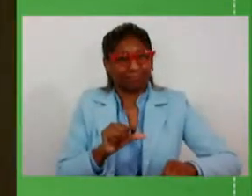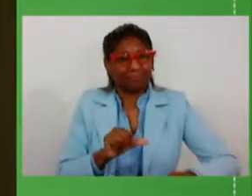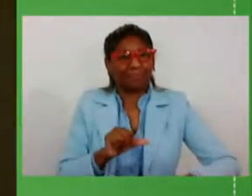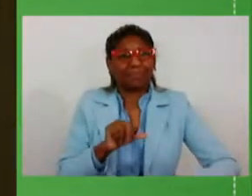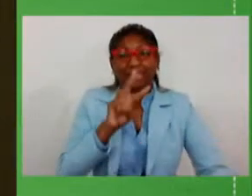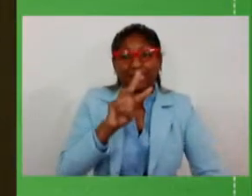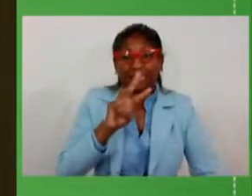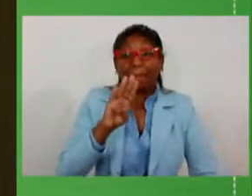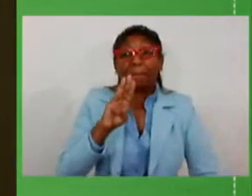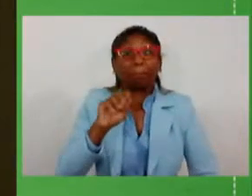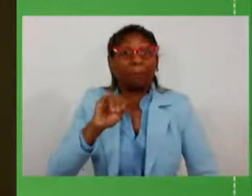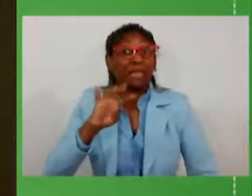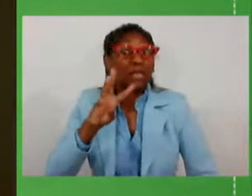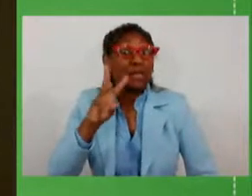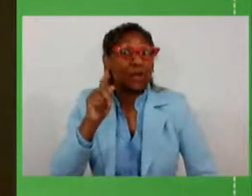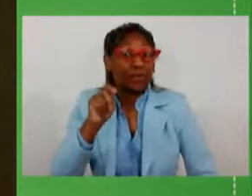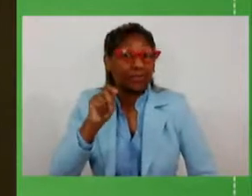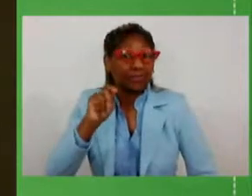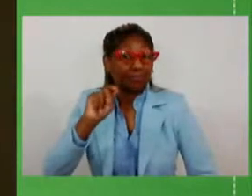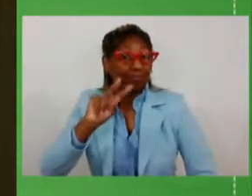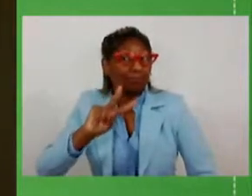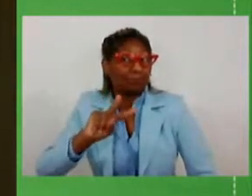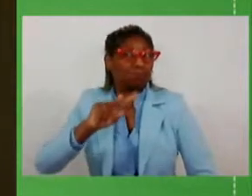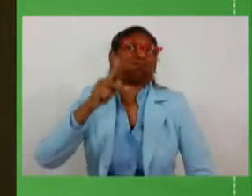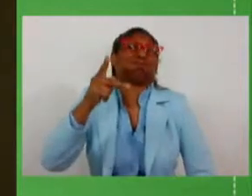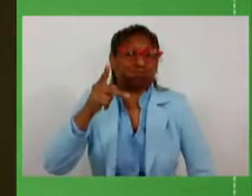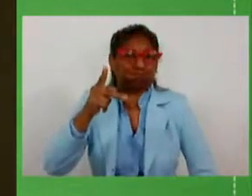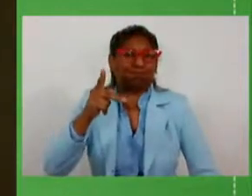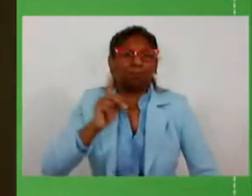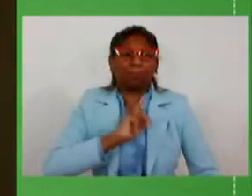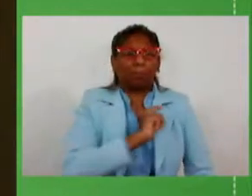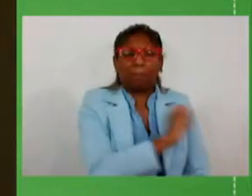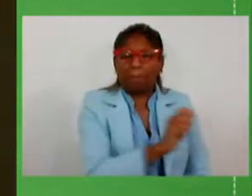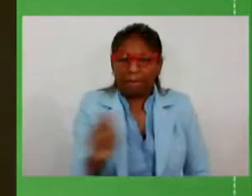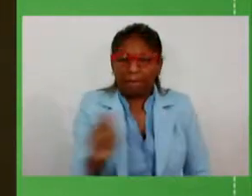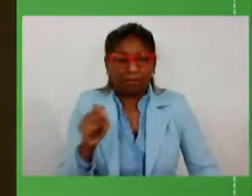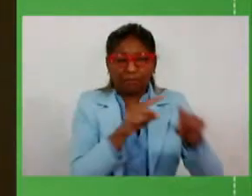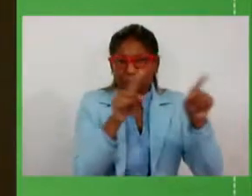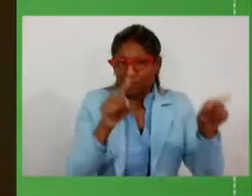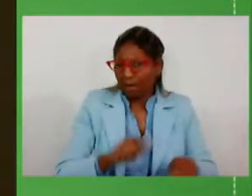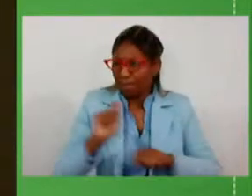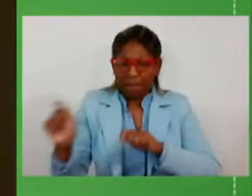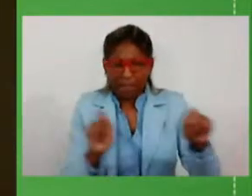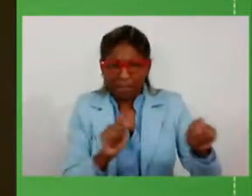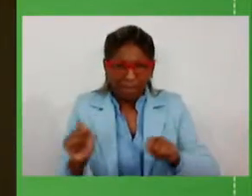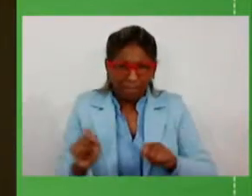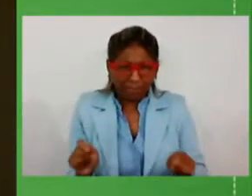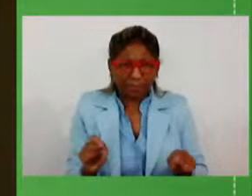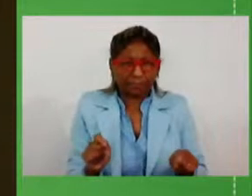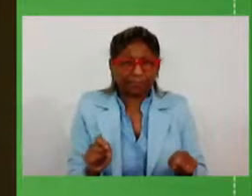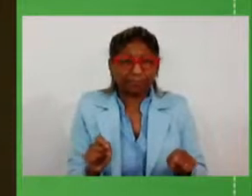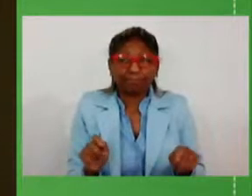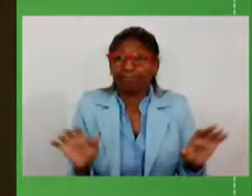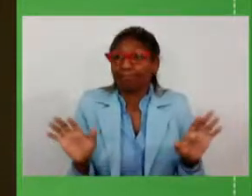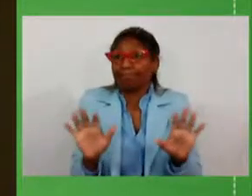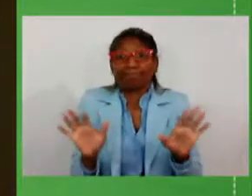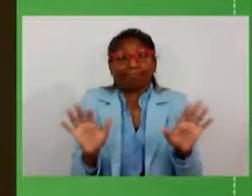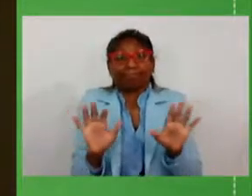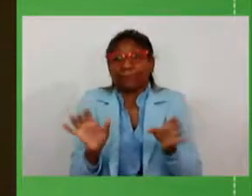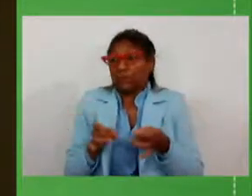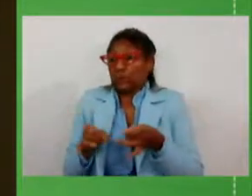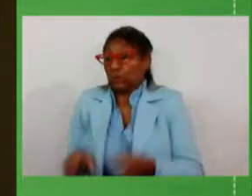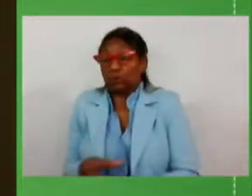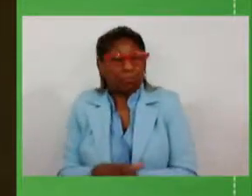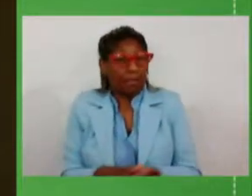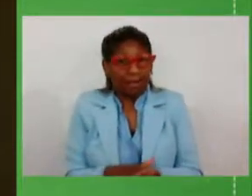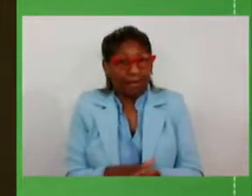sobrecusto da folha de pagamento e, consequentemente, nenhuma possibilidade de apresentar o que a gente